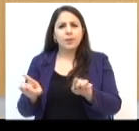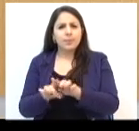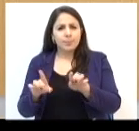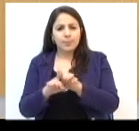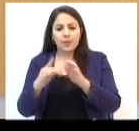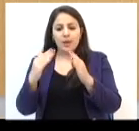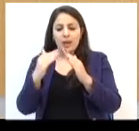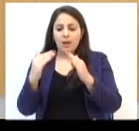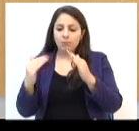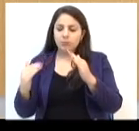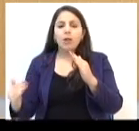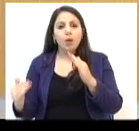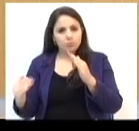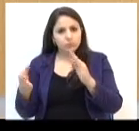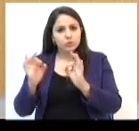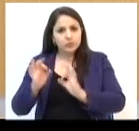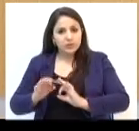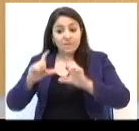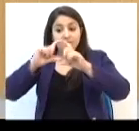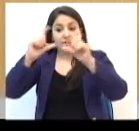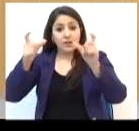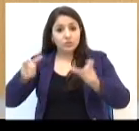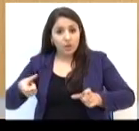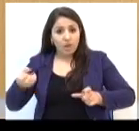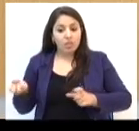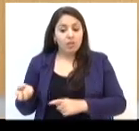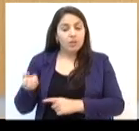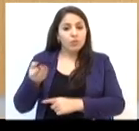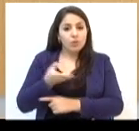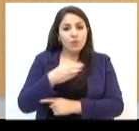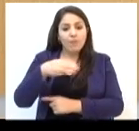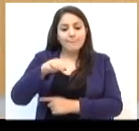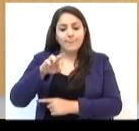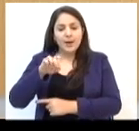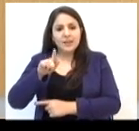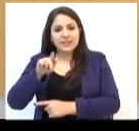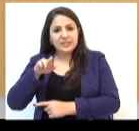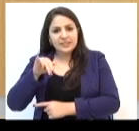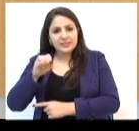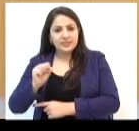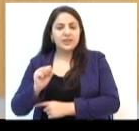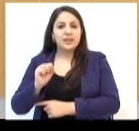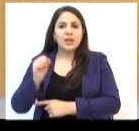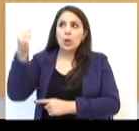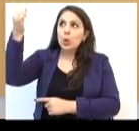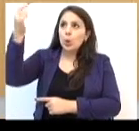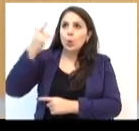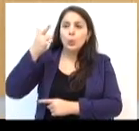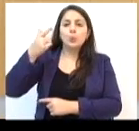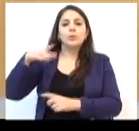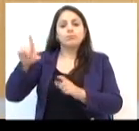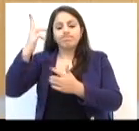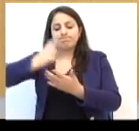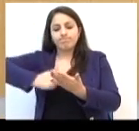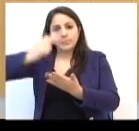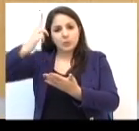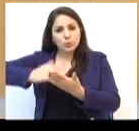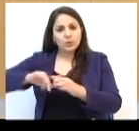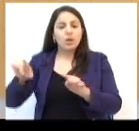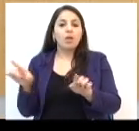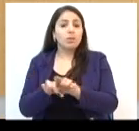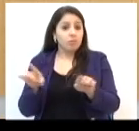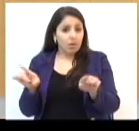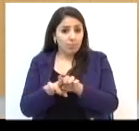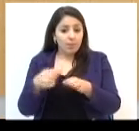correções no telhado, restauração da fachada, nova marquise, iluminação externa e pintura, sem contar as